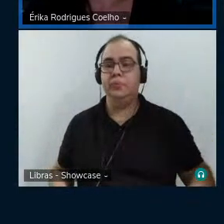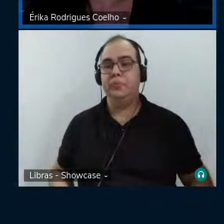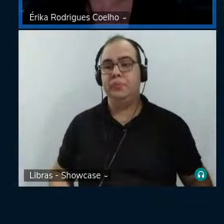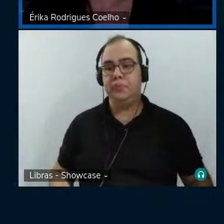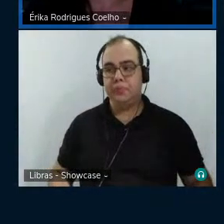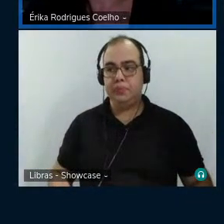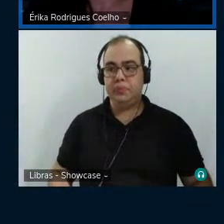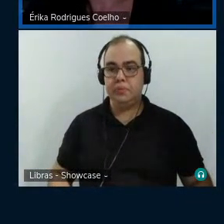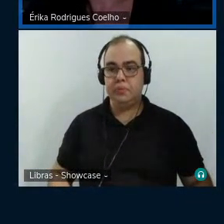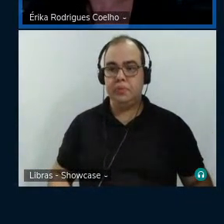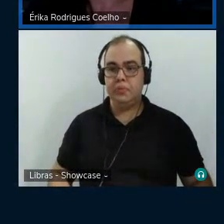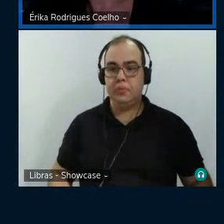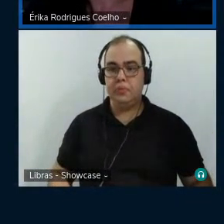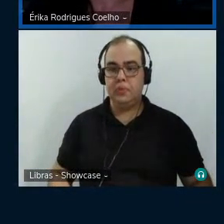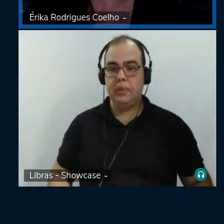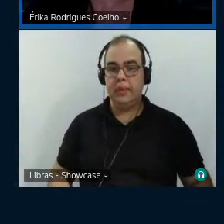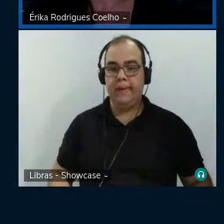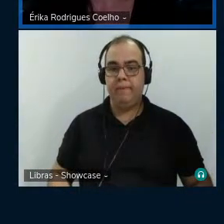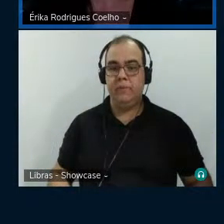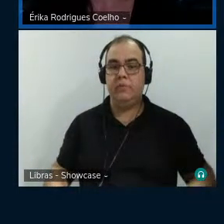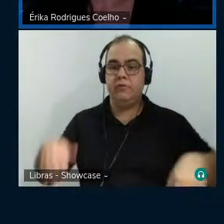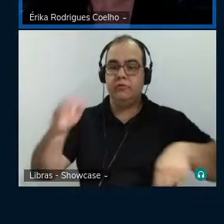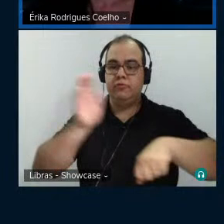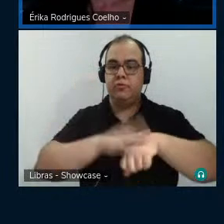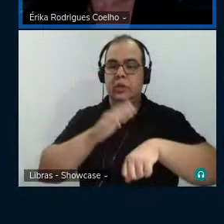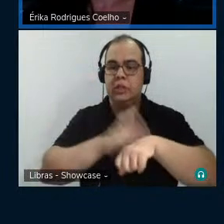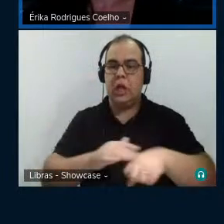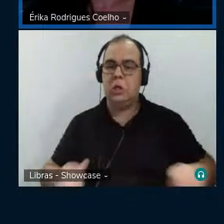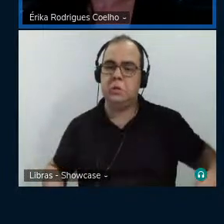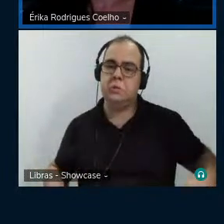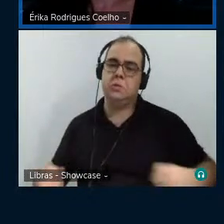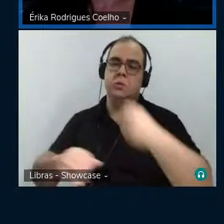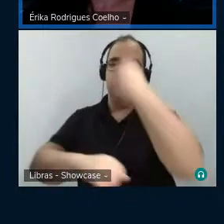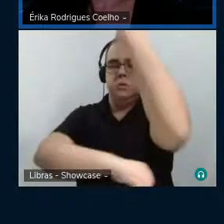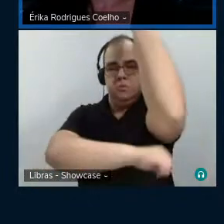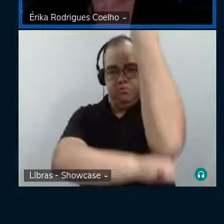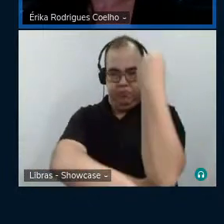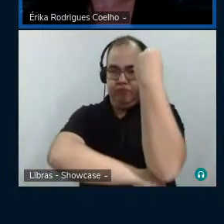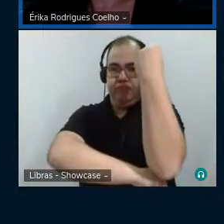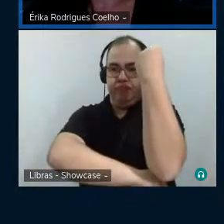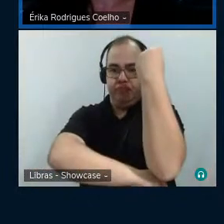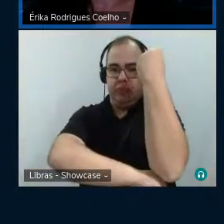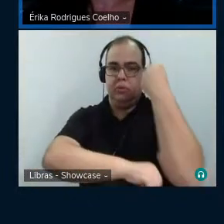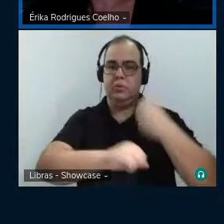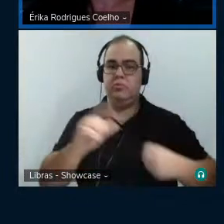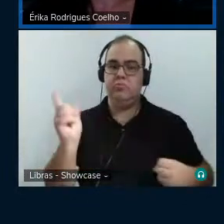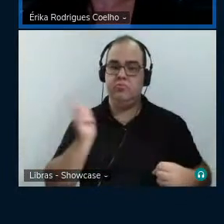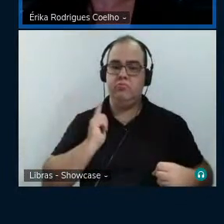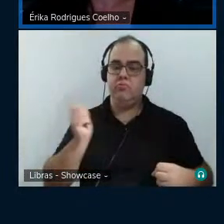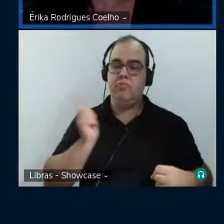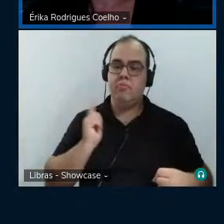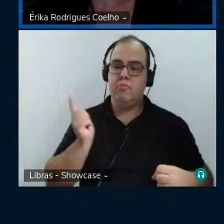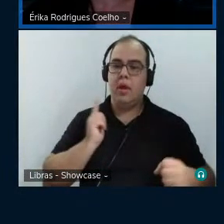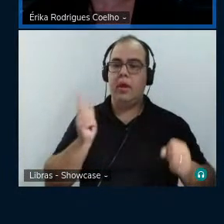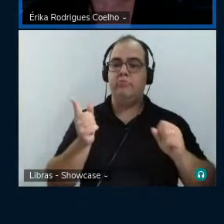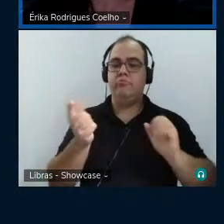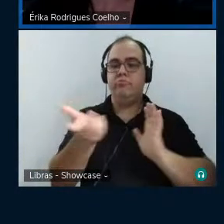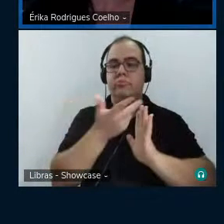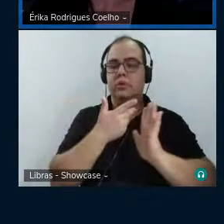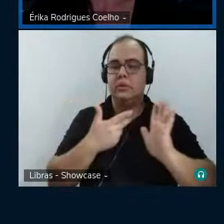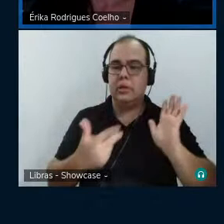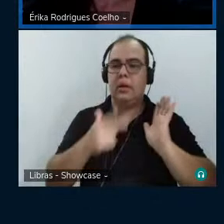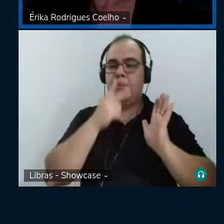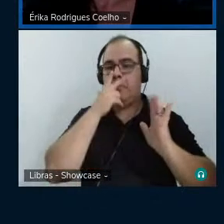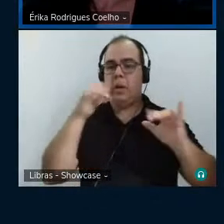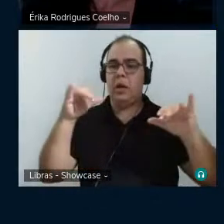fazendo uma forma de um punho antirracista, com alguns grafismos que sugerem dardos